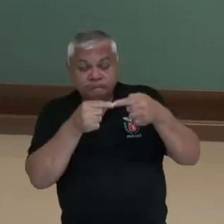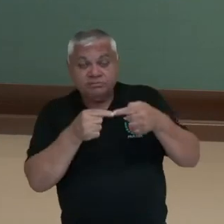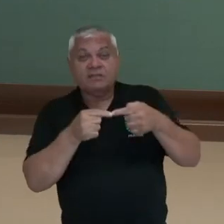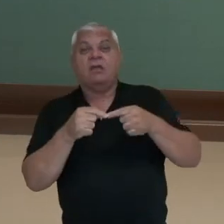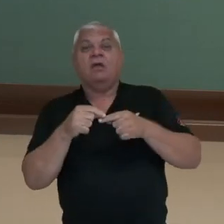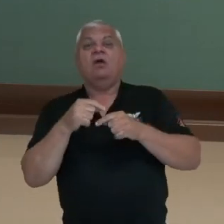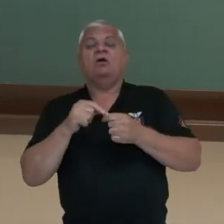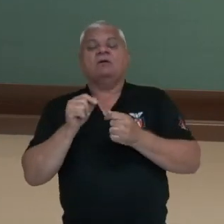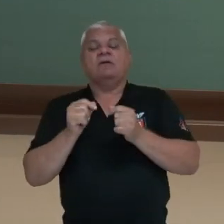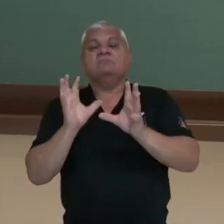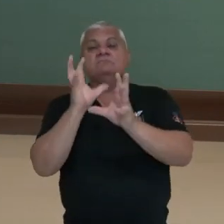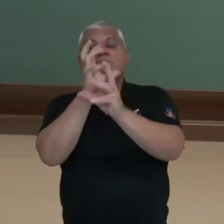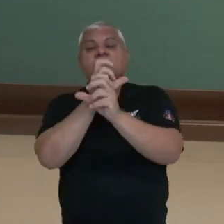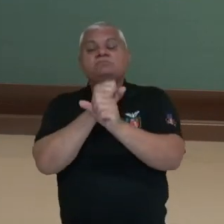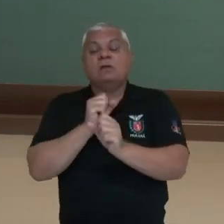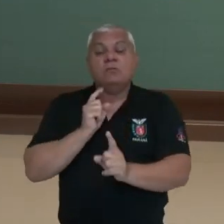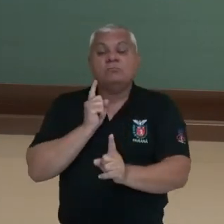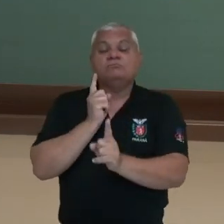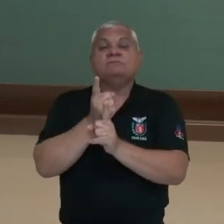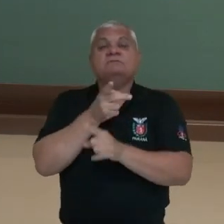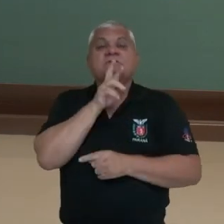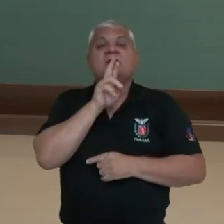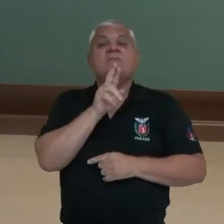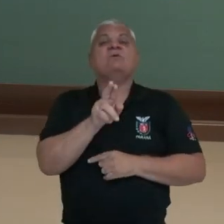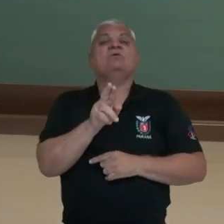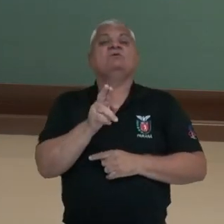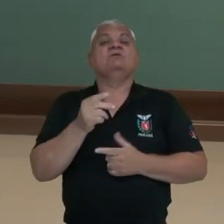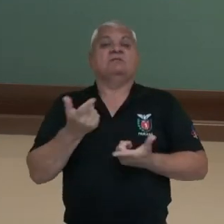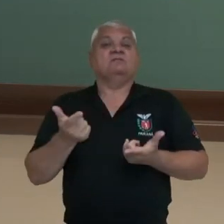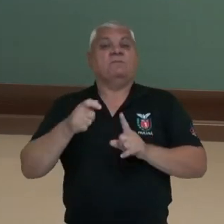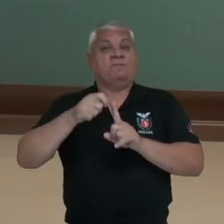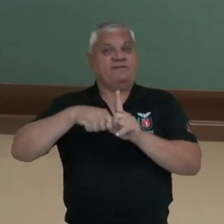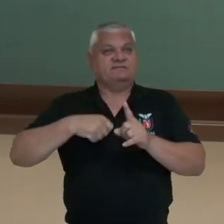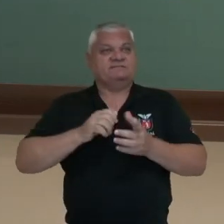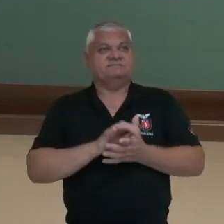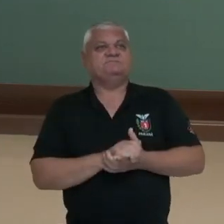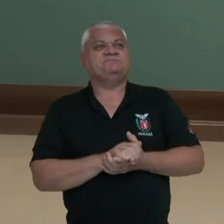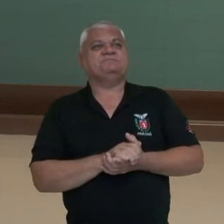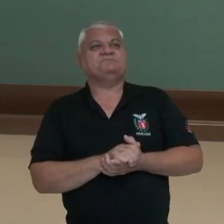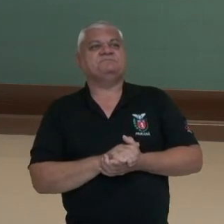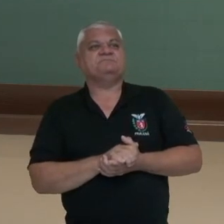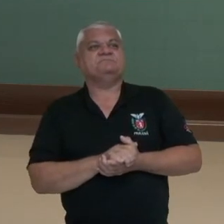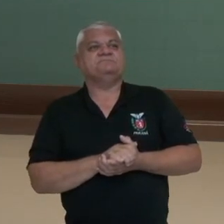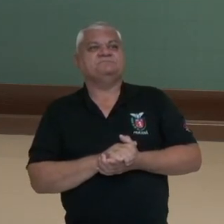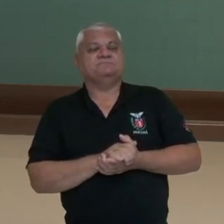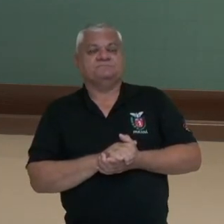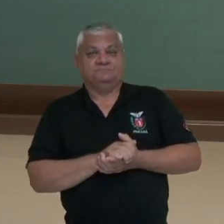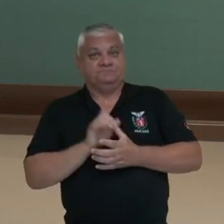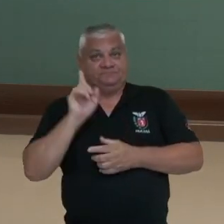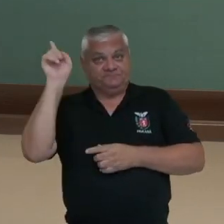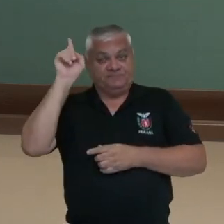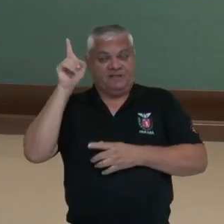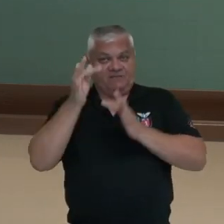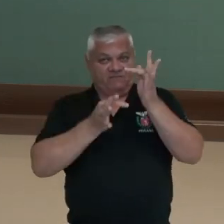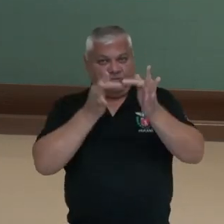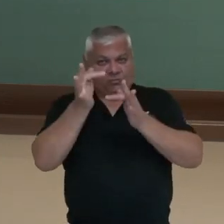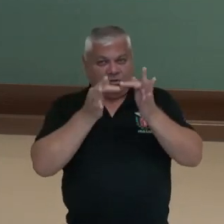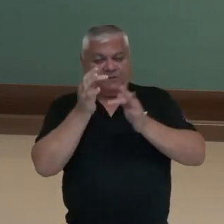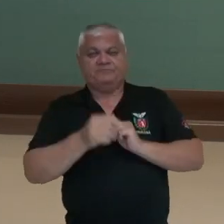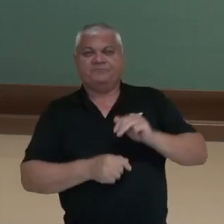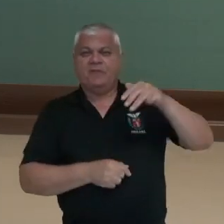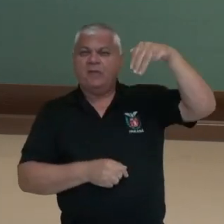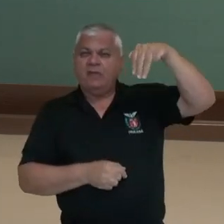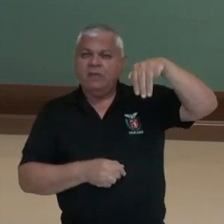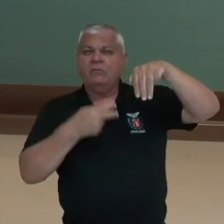a nossa continha para achar o montante naquele mês. Nós temos aqui, então, a formulazinha do